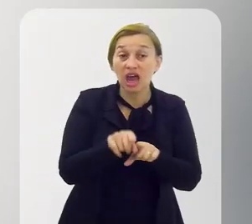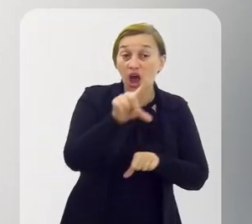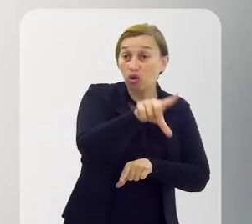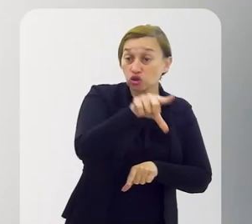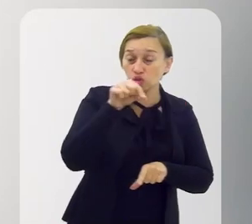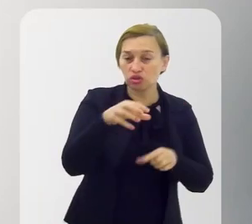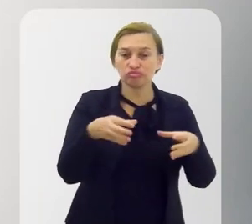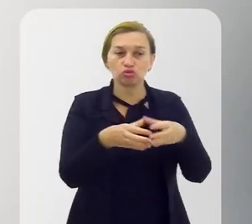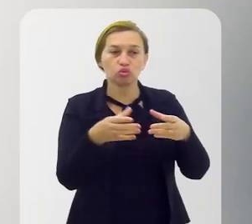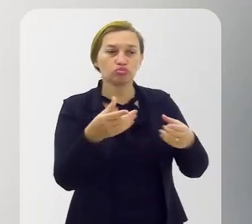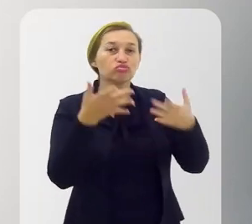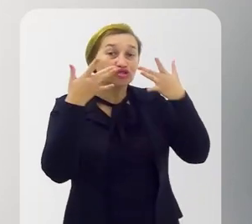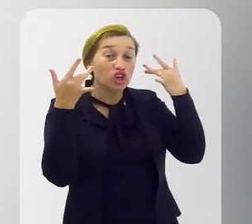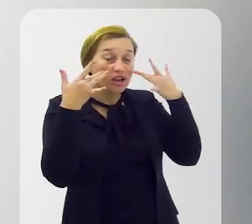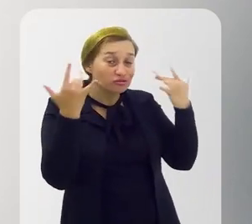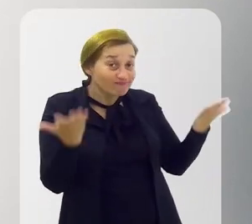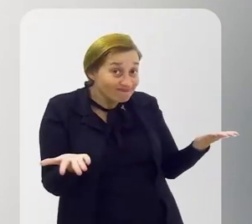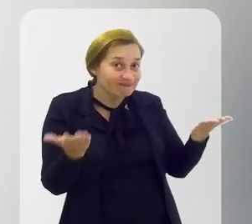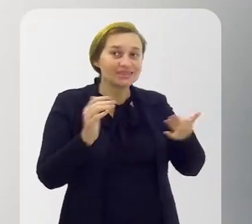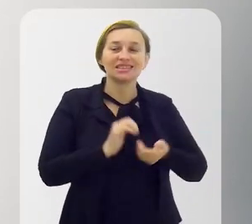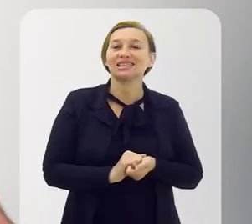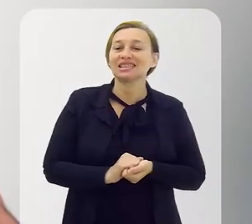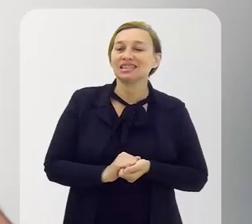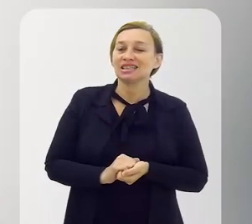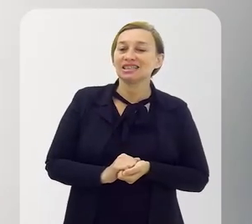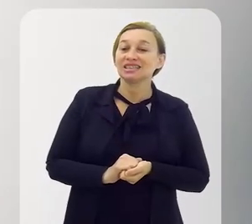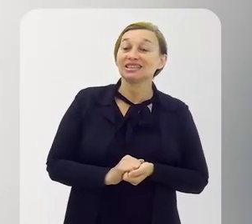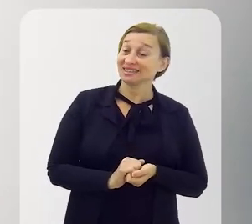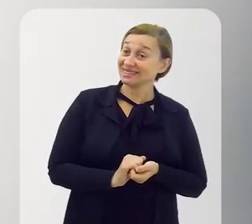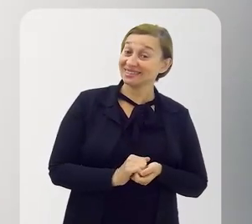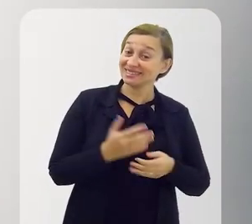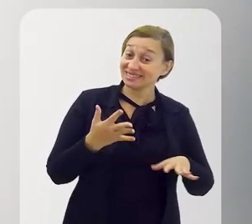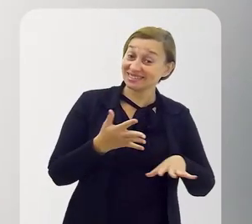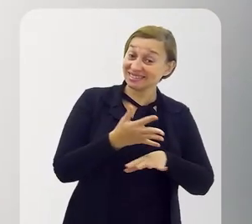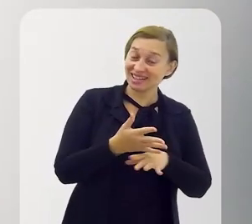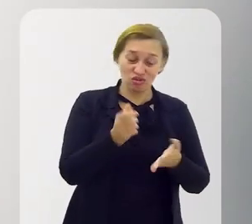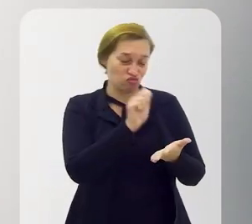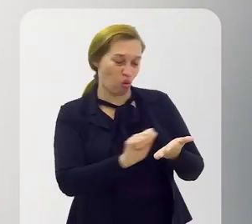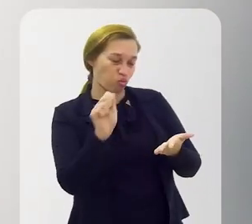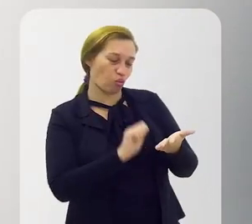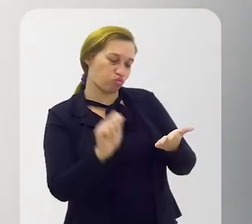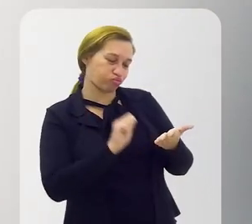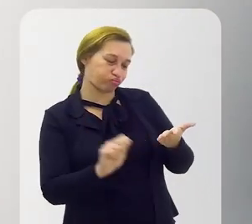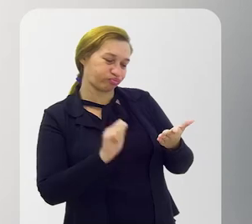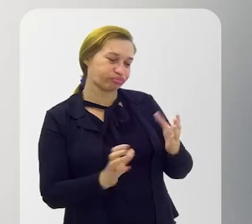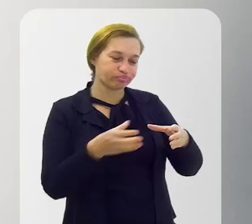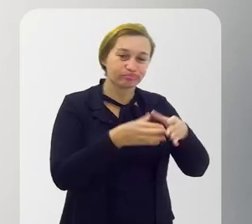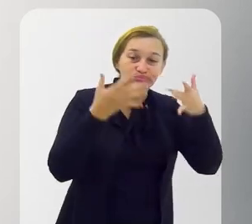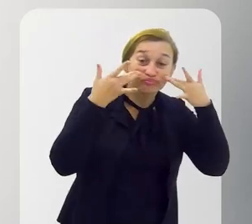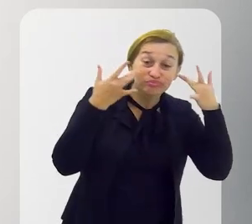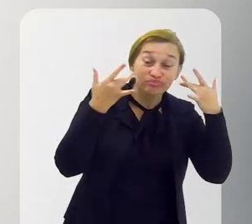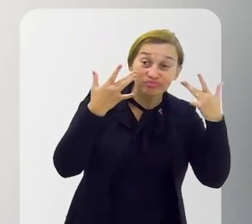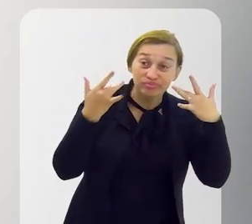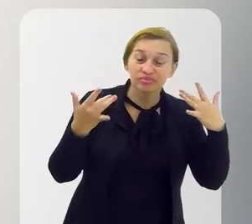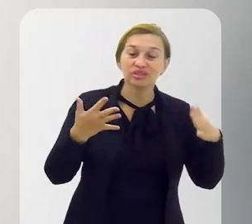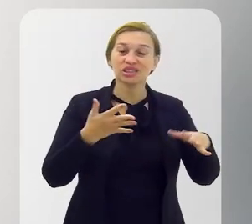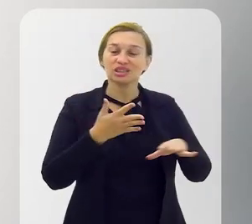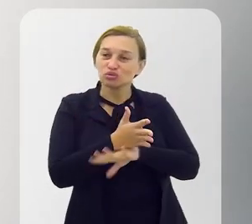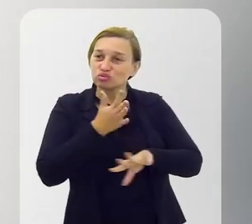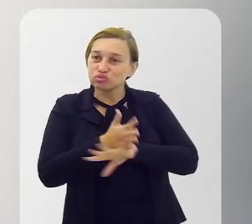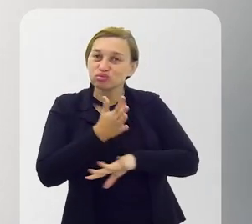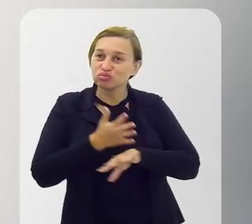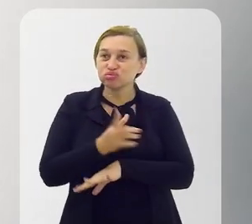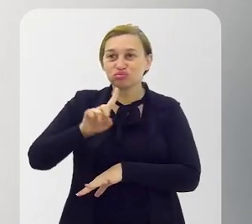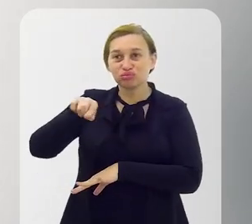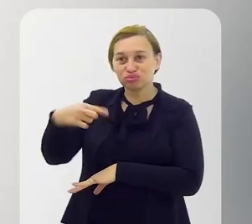escolhi fazer optativa de teatro Enfim Acabei num grupo de teatro Escrevendo para o grupo de teatro Participando